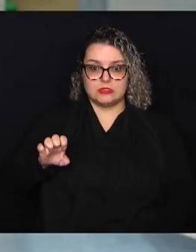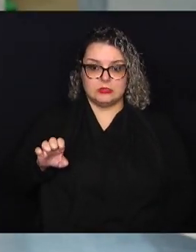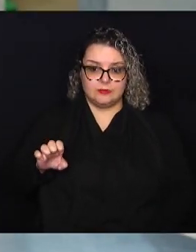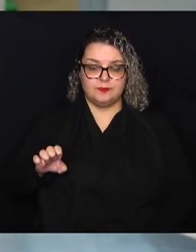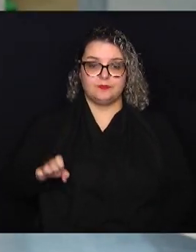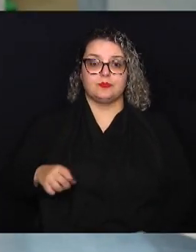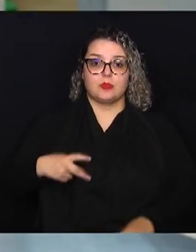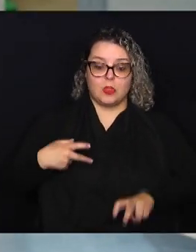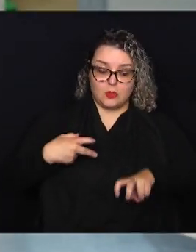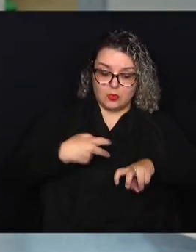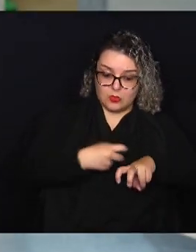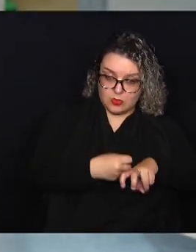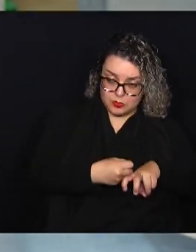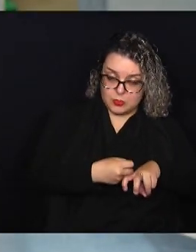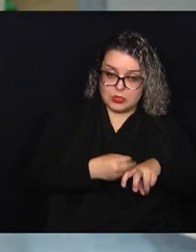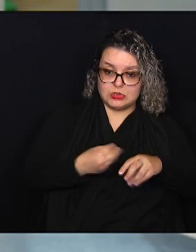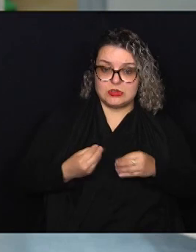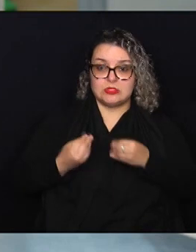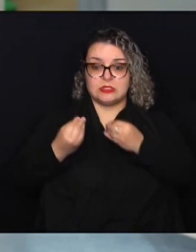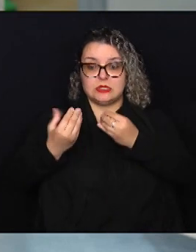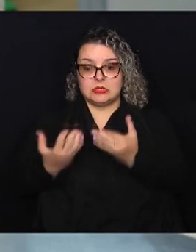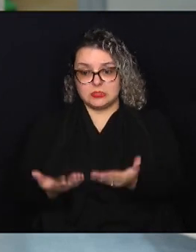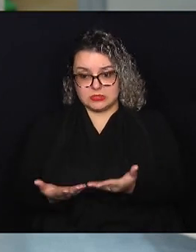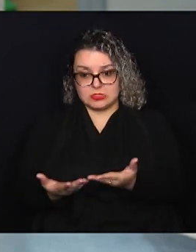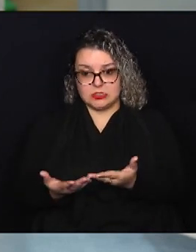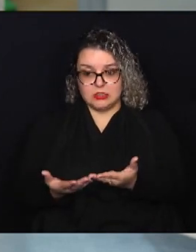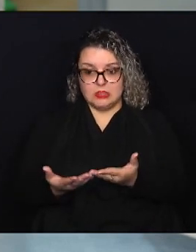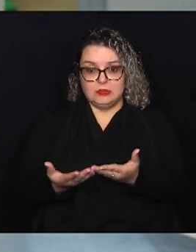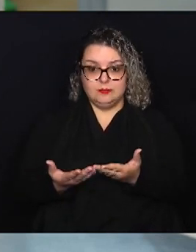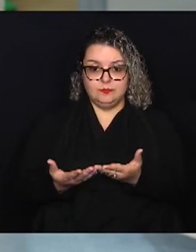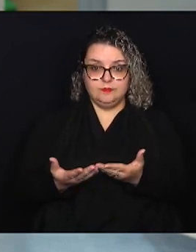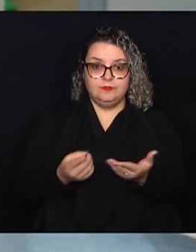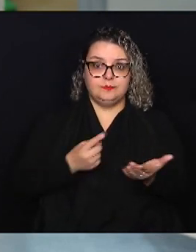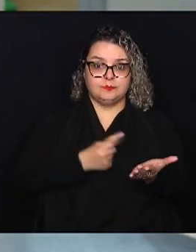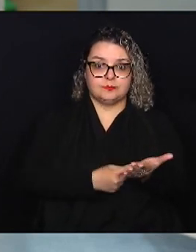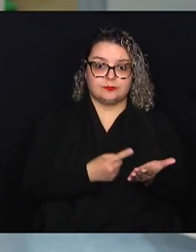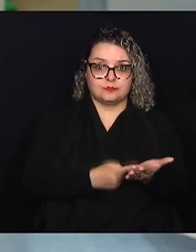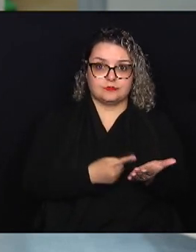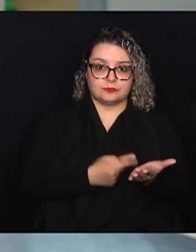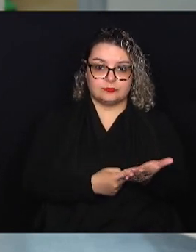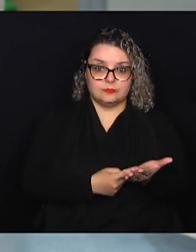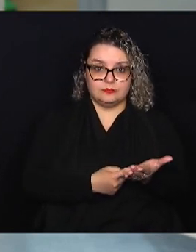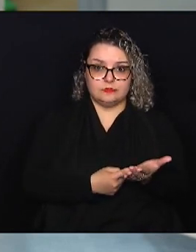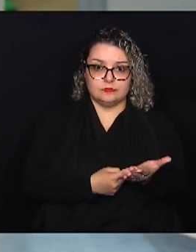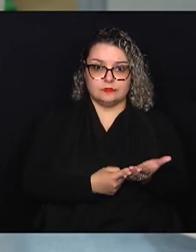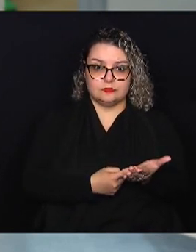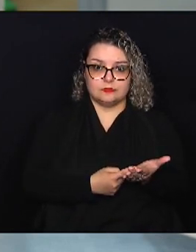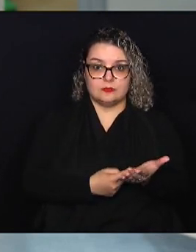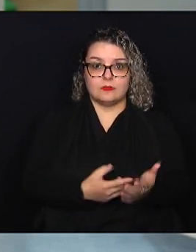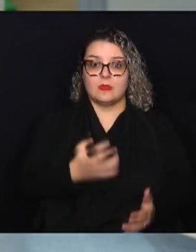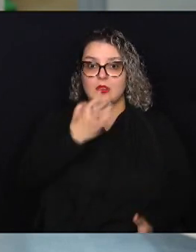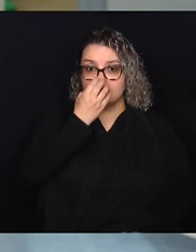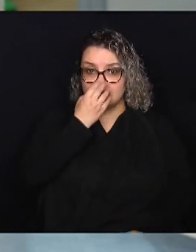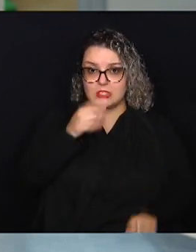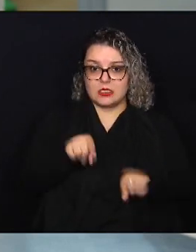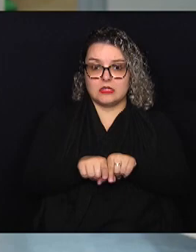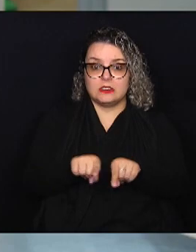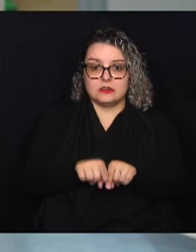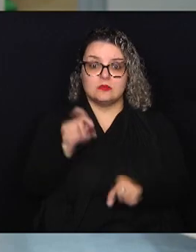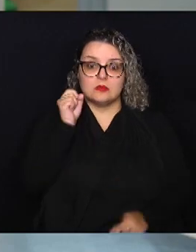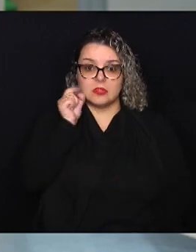é oferecida sob agendamento para cães e gatos